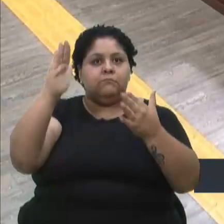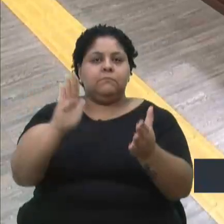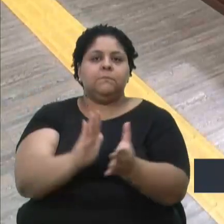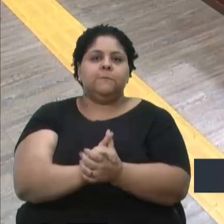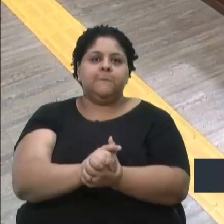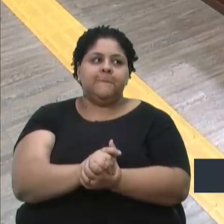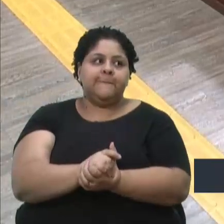Santos.